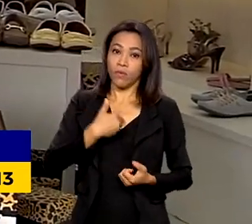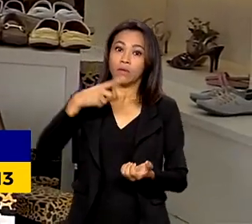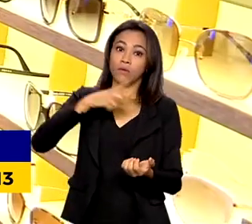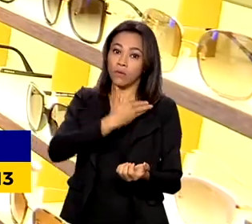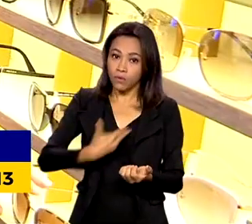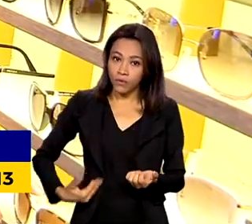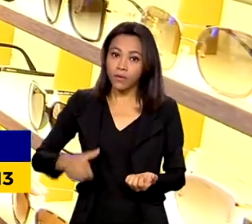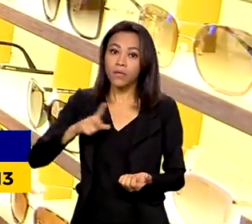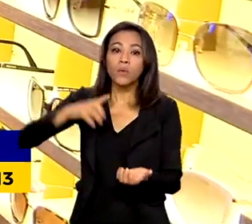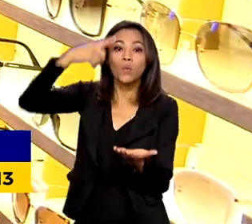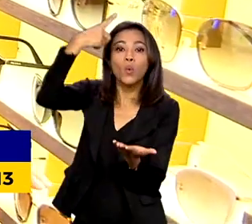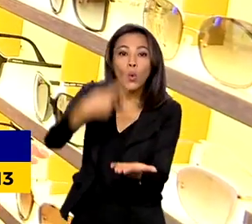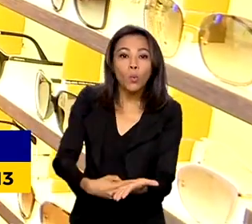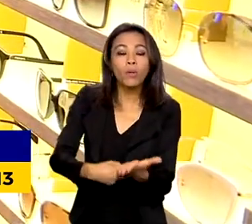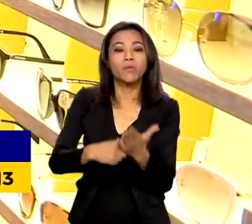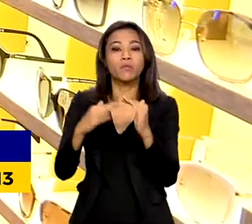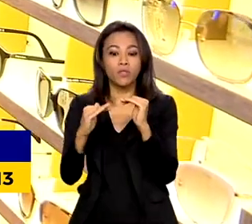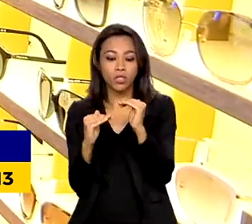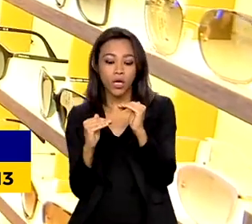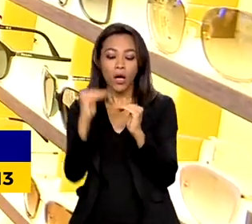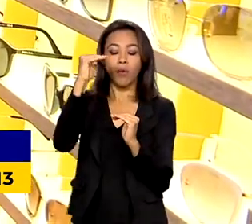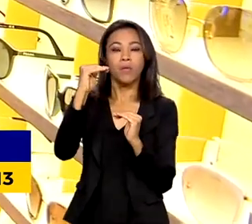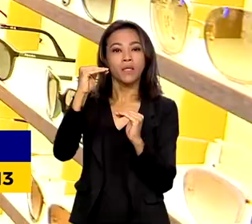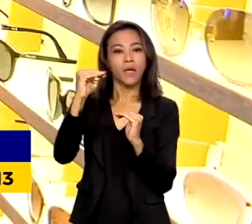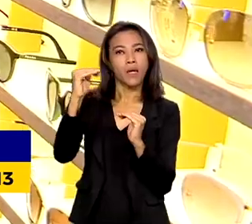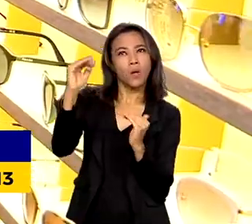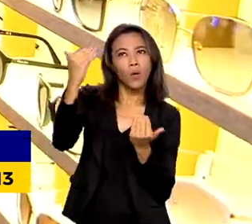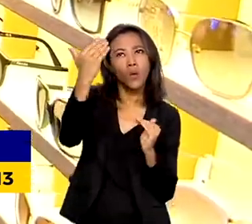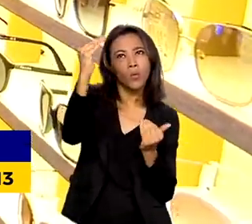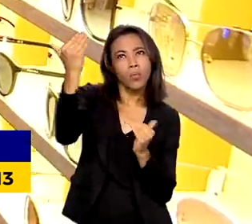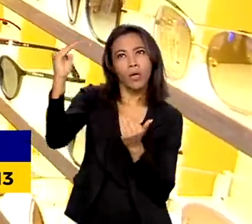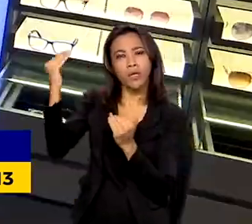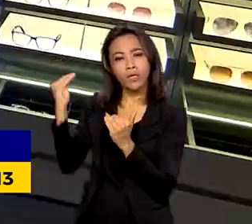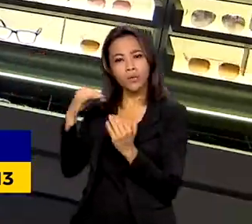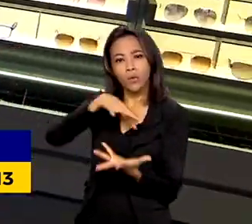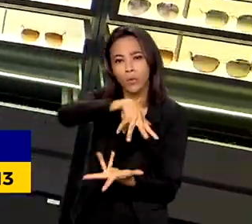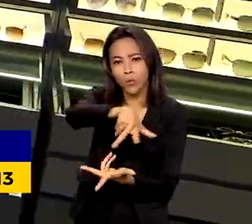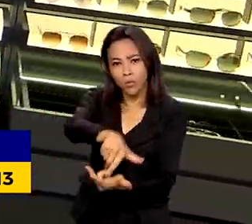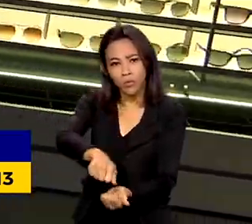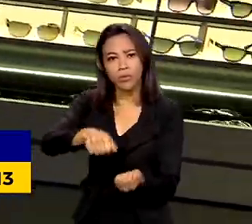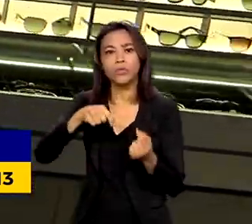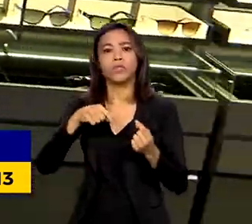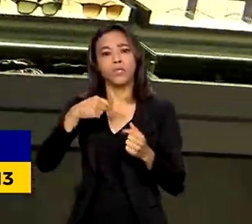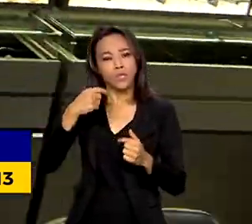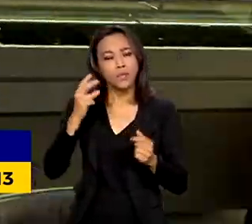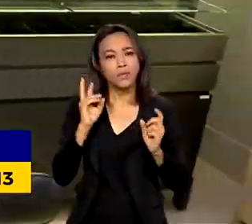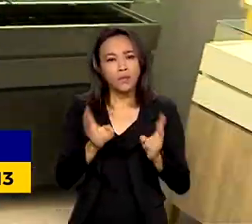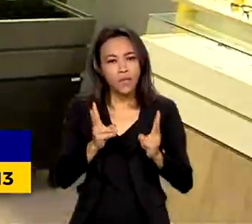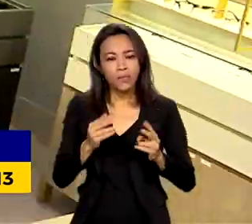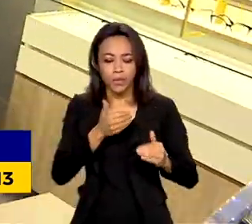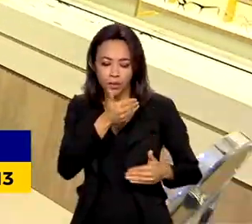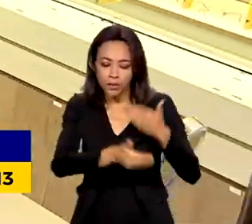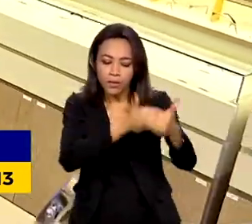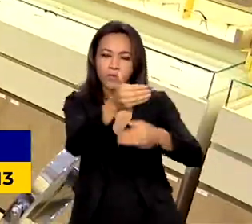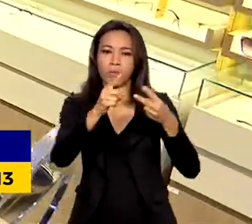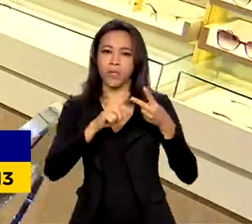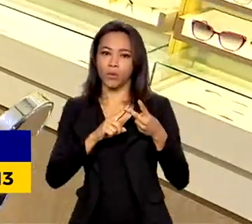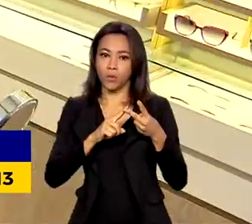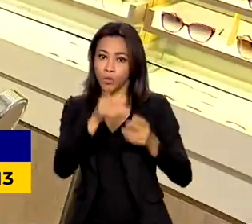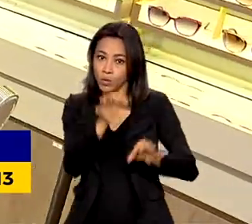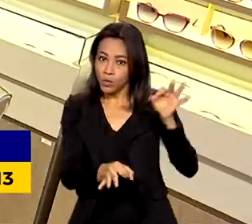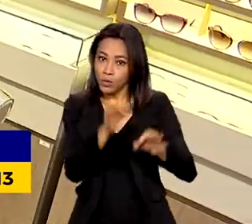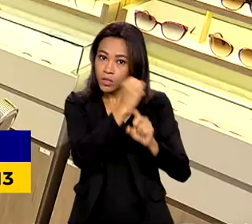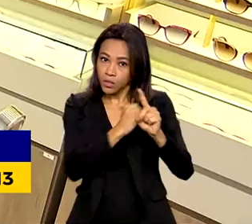acima da média mundial, compatibilizando responsabilidade fiscal e desenvolvimento com justiça social